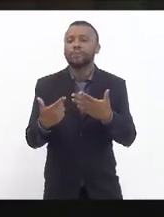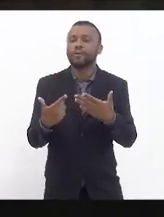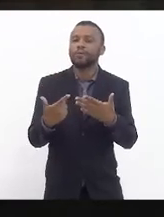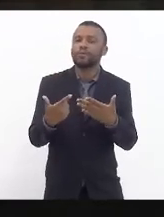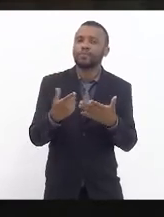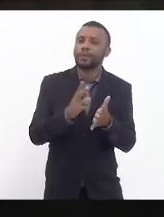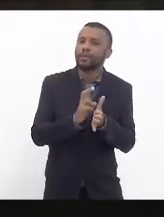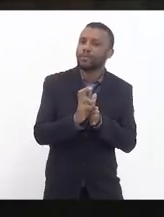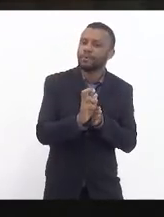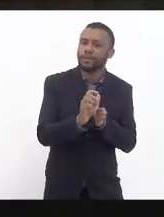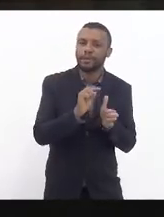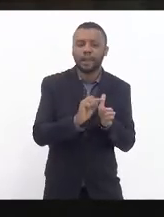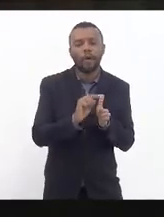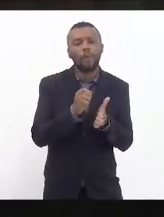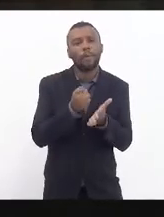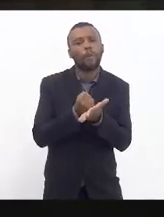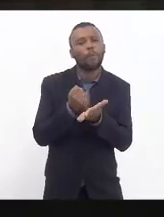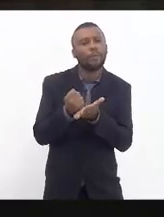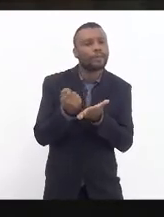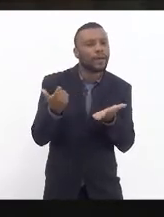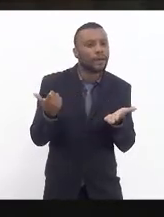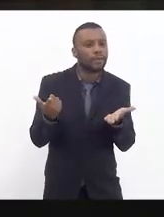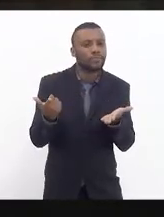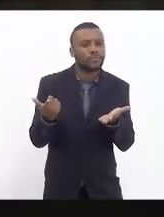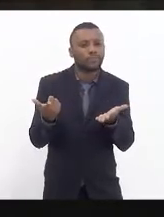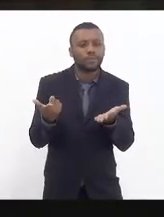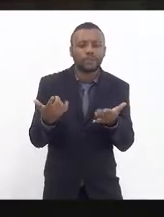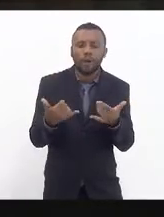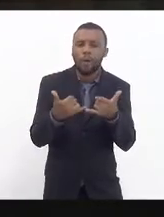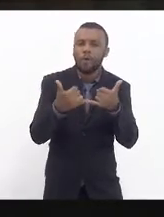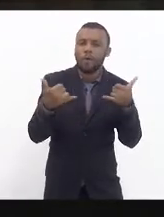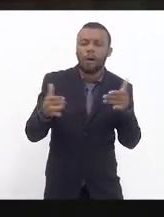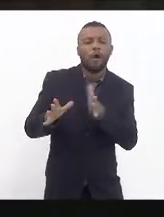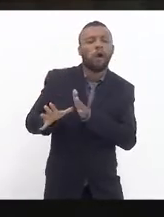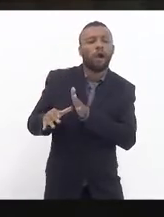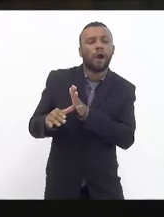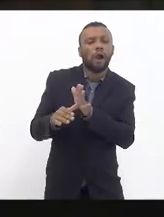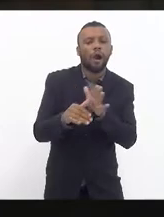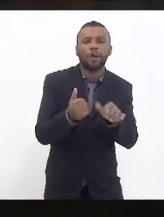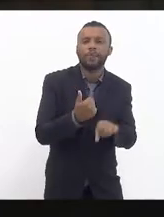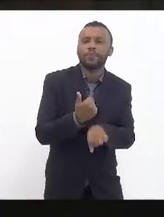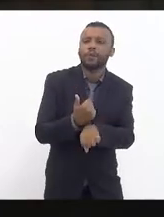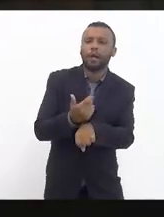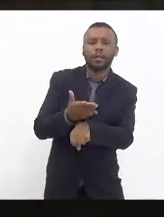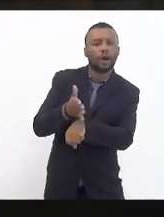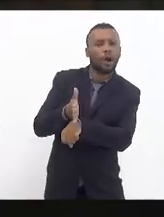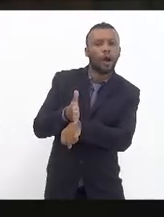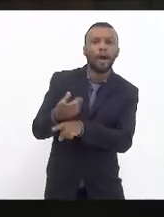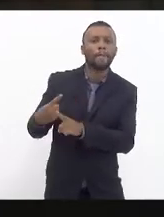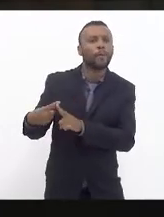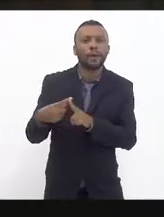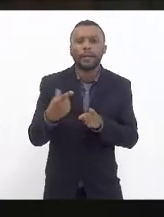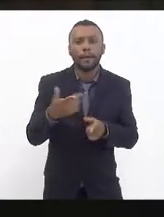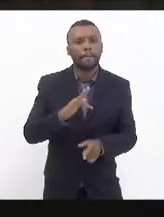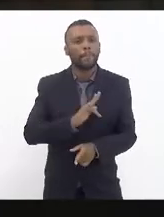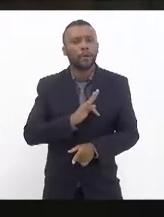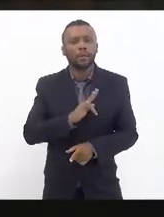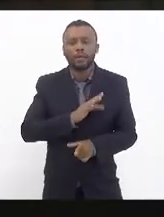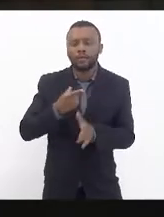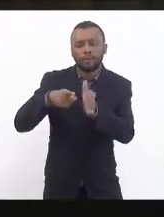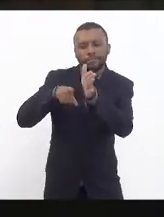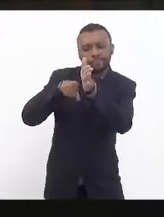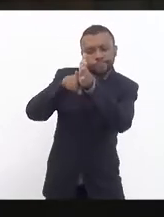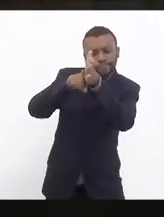concessão olha se estão roubando cabos a todo momento por que que a polícia militar não apura será que dá para